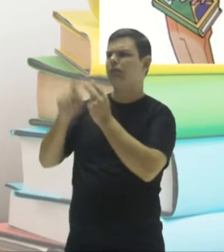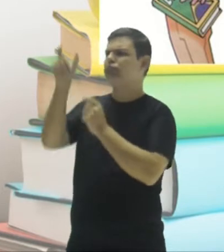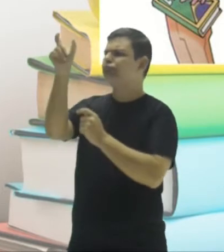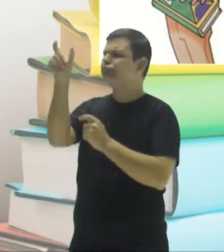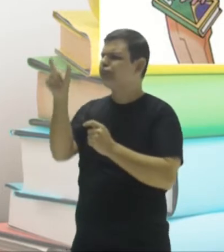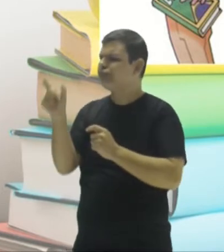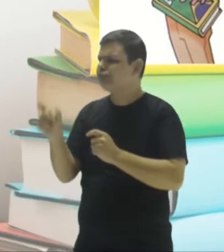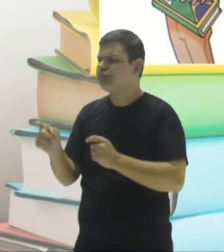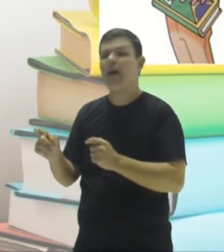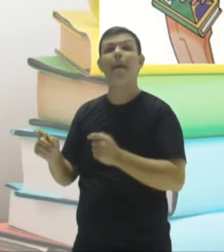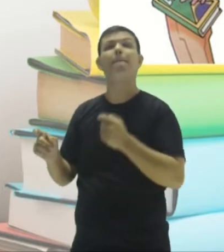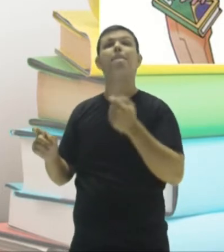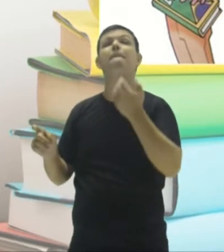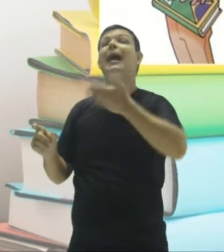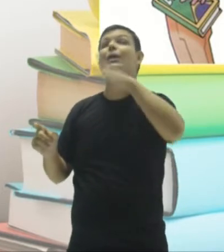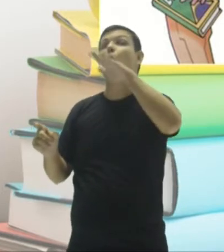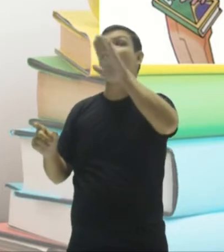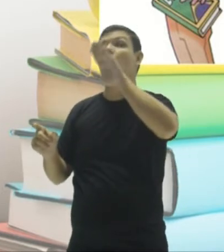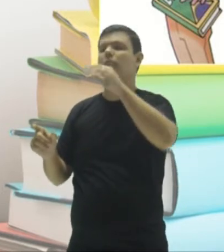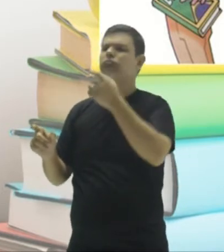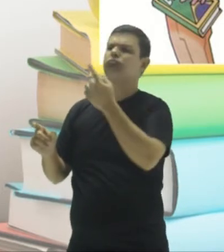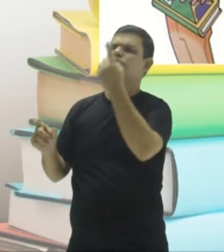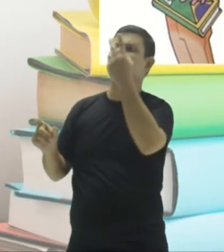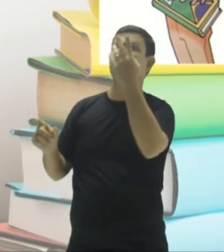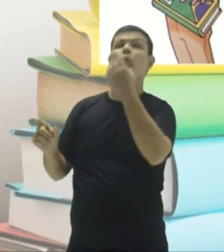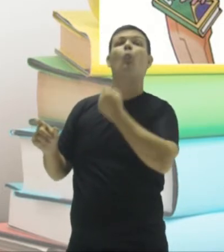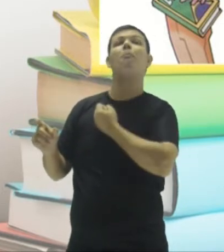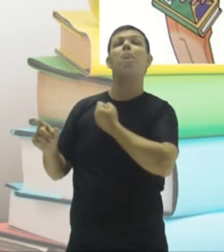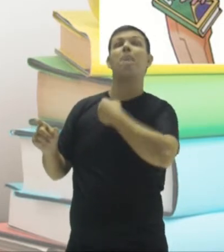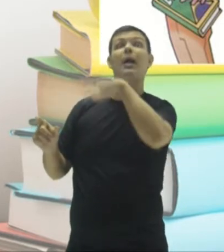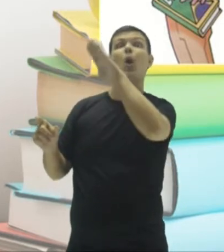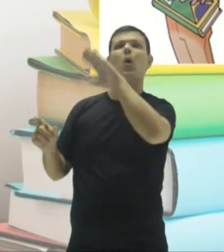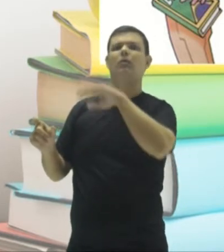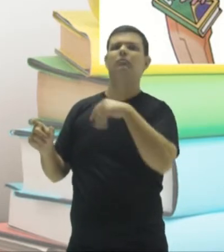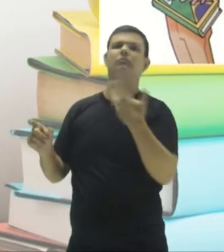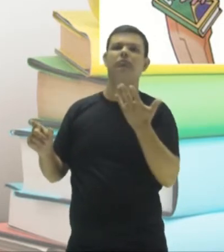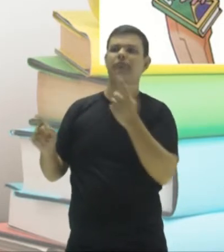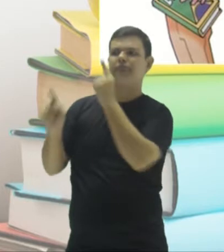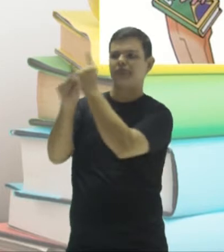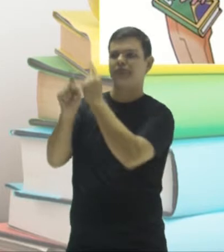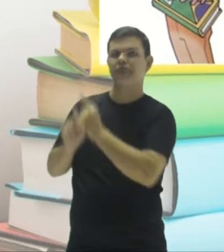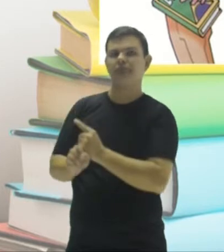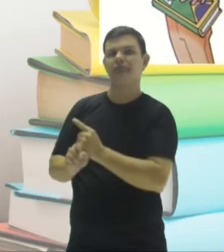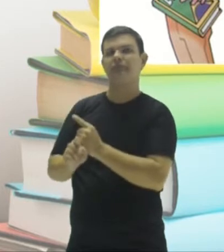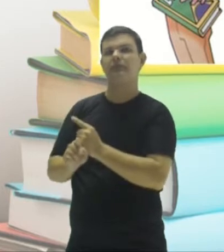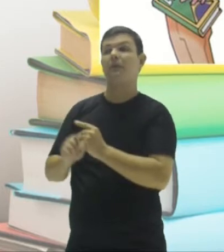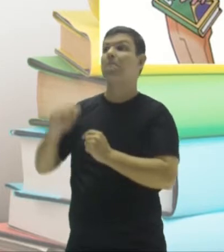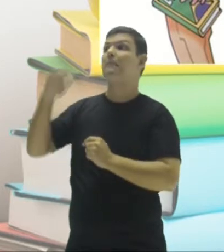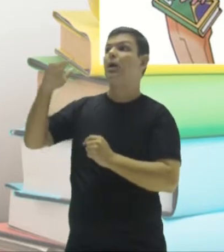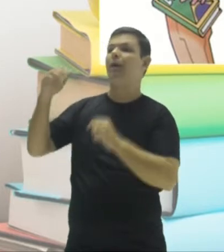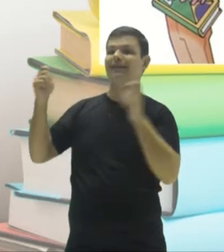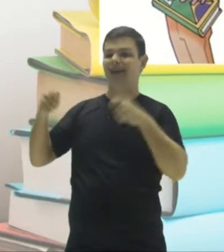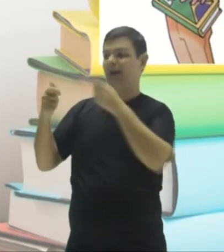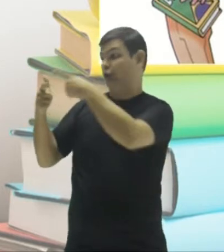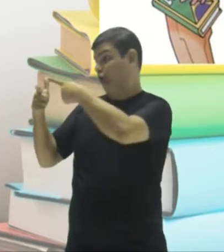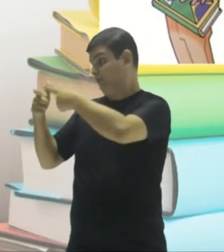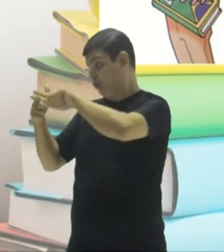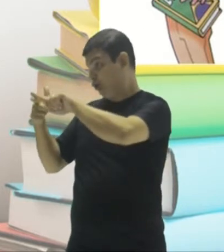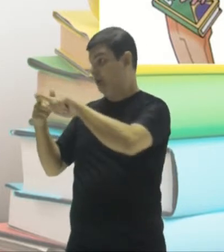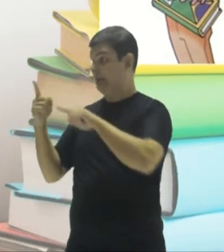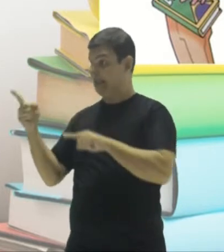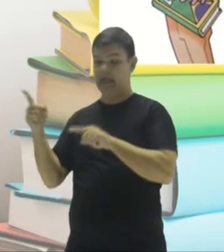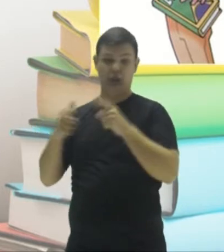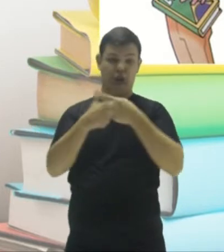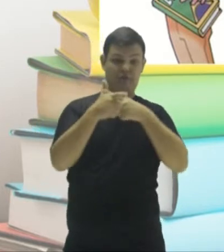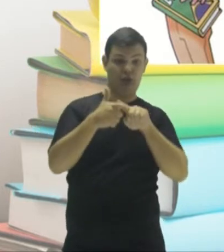conjunto qual é o maior número ali existente. Isto é, o maior divisor comum dos